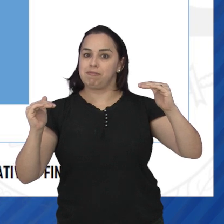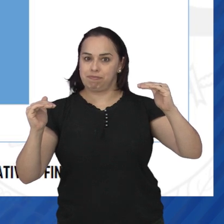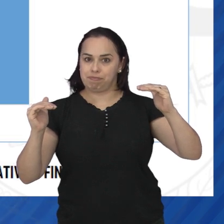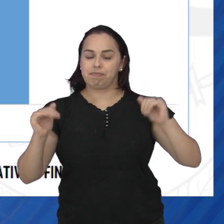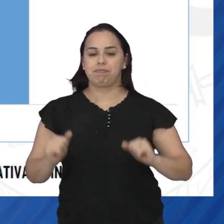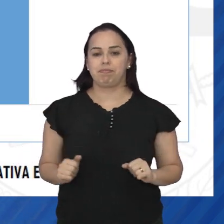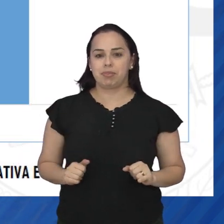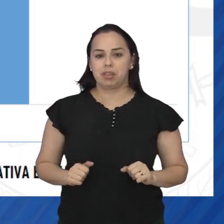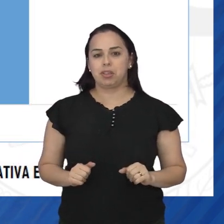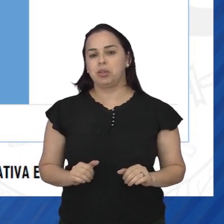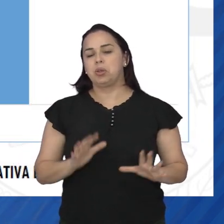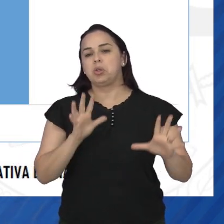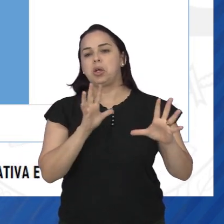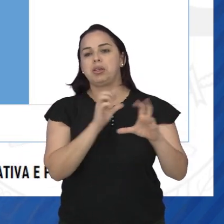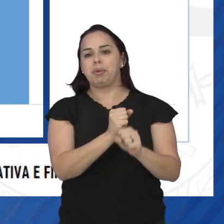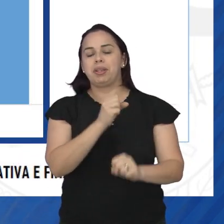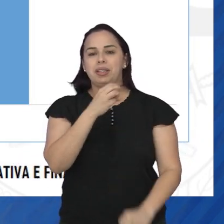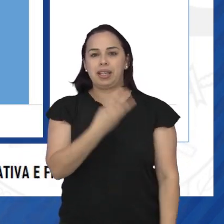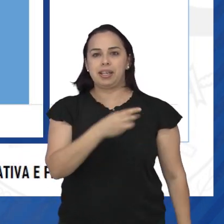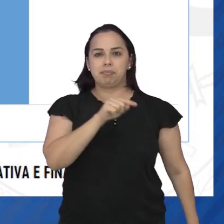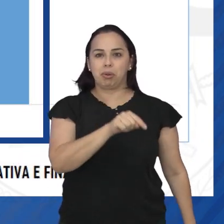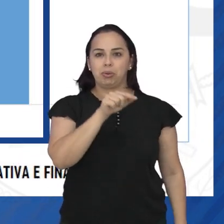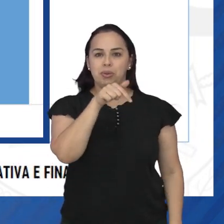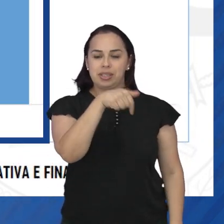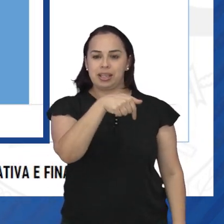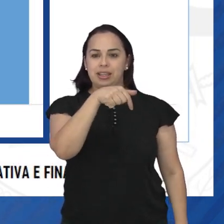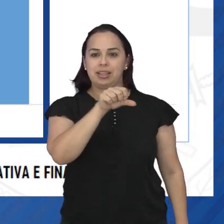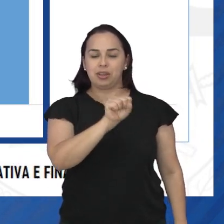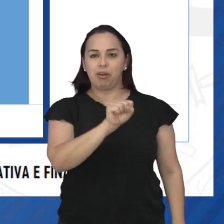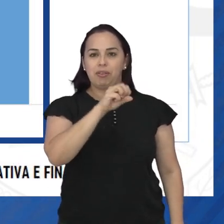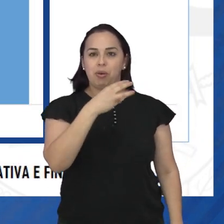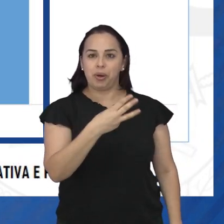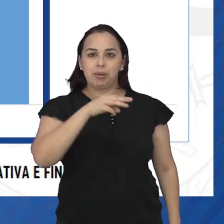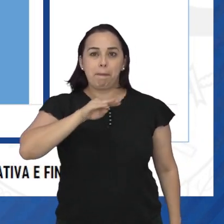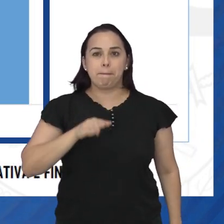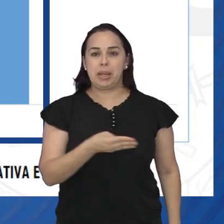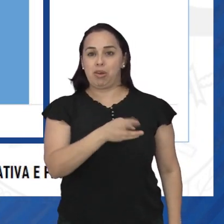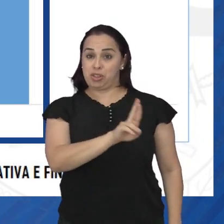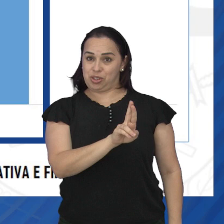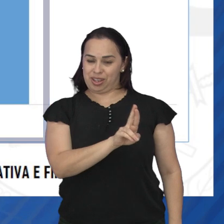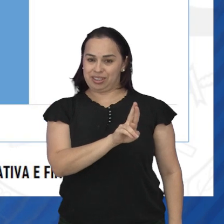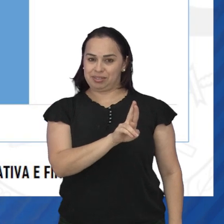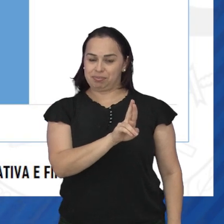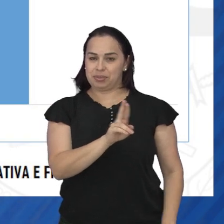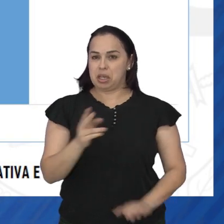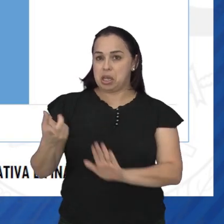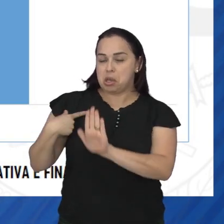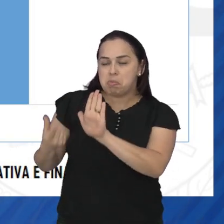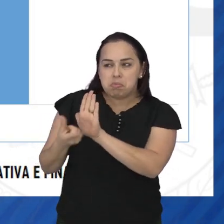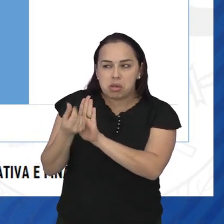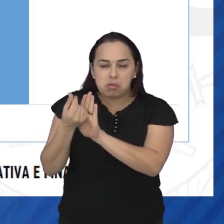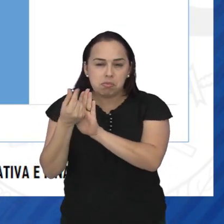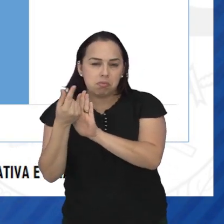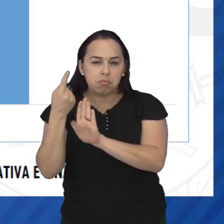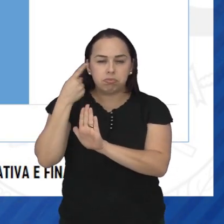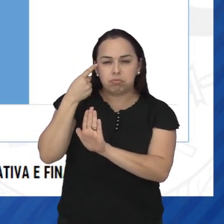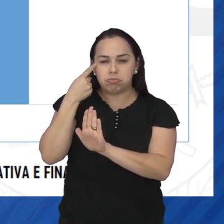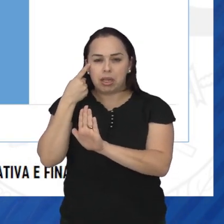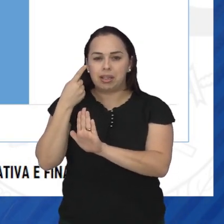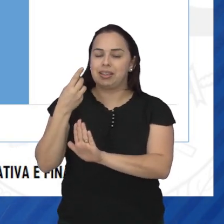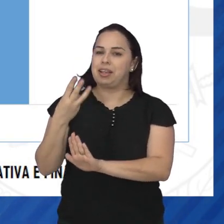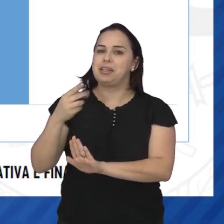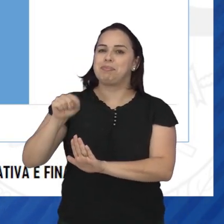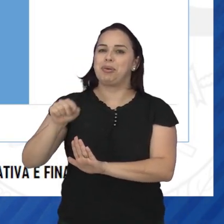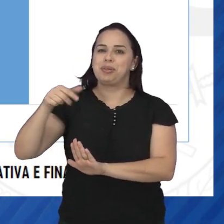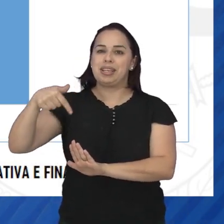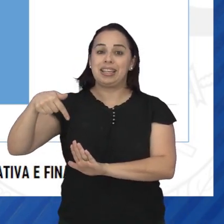previstos. O total ficou em R$ 3,78 bilhões, quando o orçado para o período foi de R